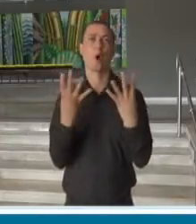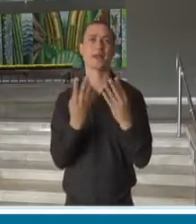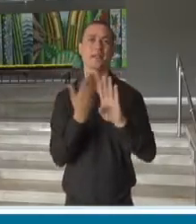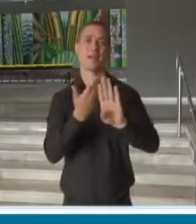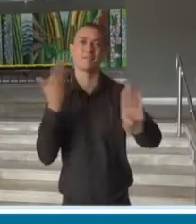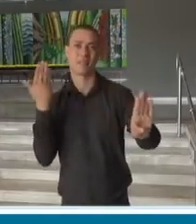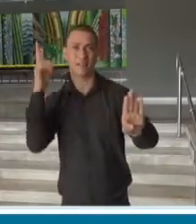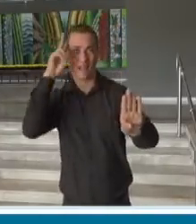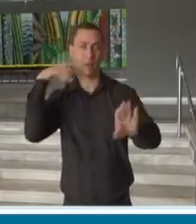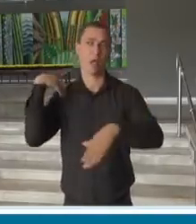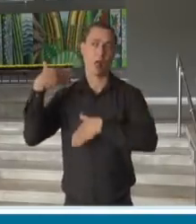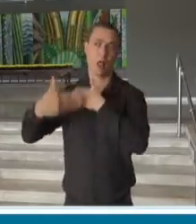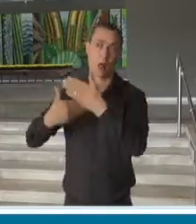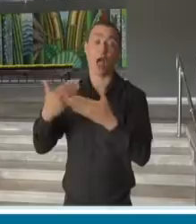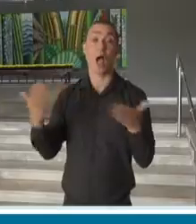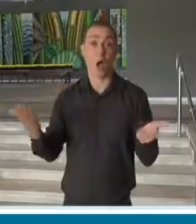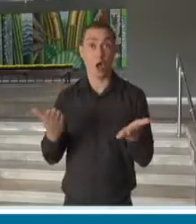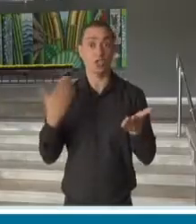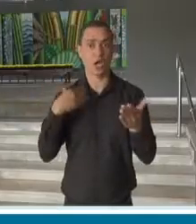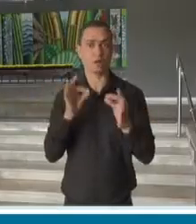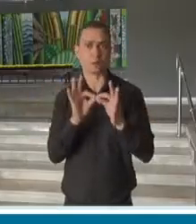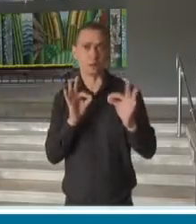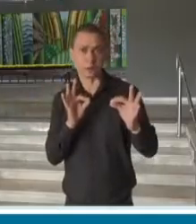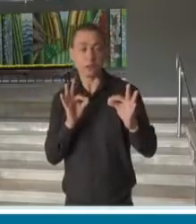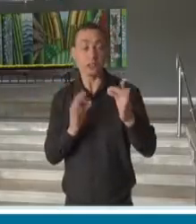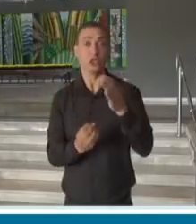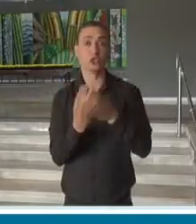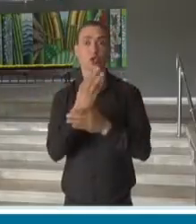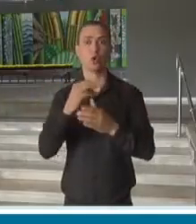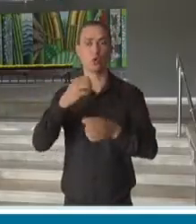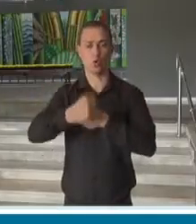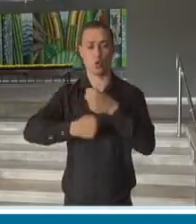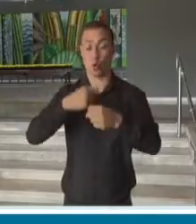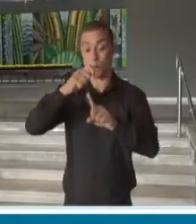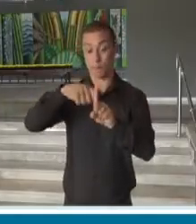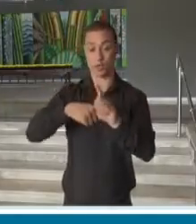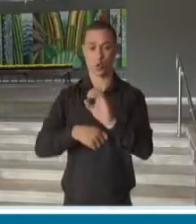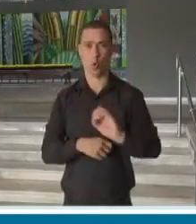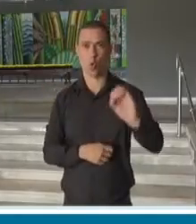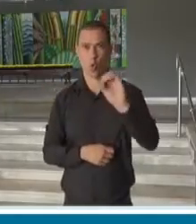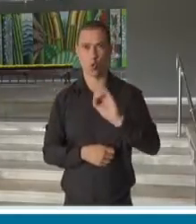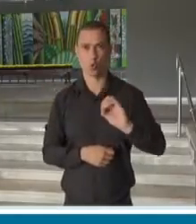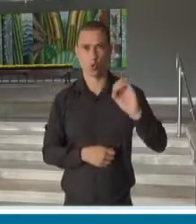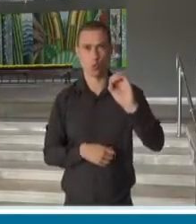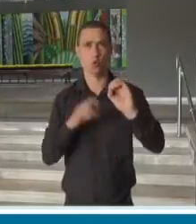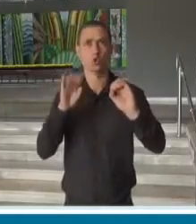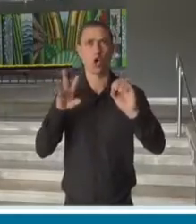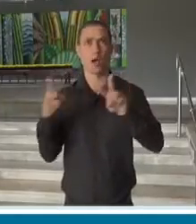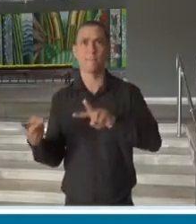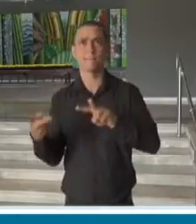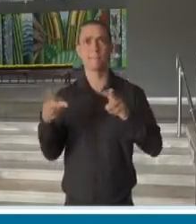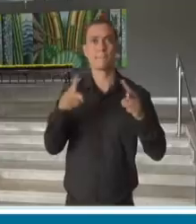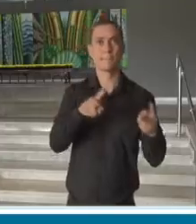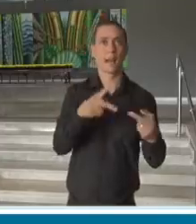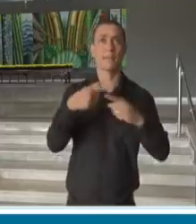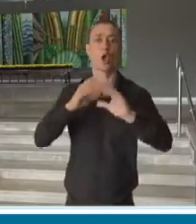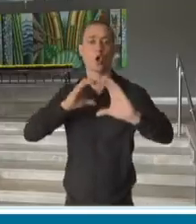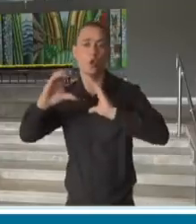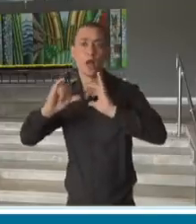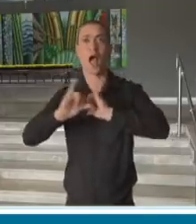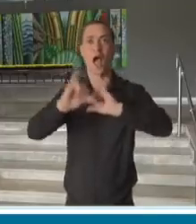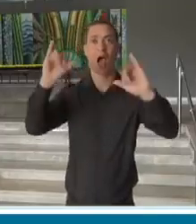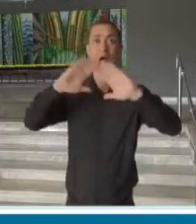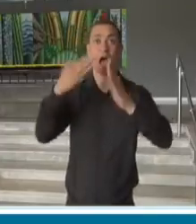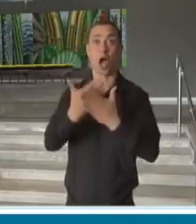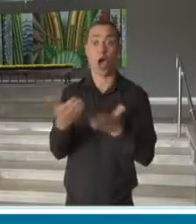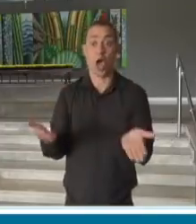fim da vigência da quarentena, nós estendemos um metro durante o mês de outubro apenas para fazer uma transição de comunicação com as nossas escolas e, a